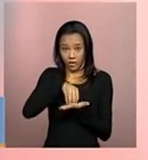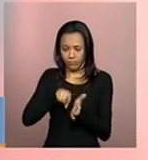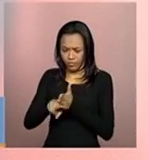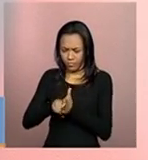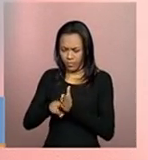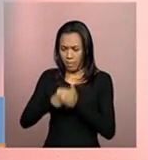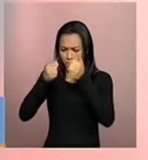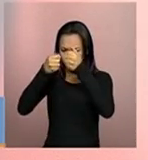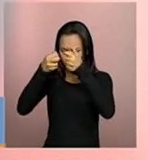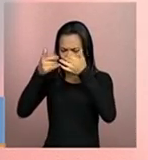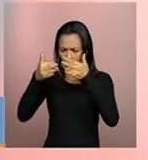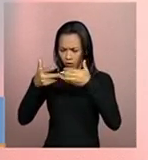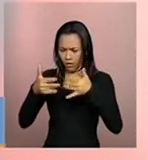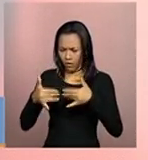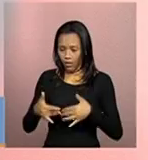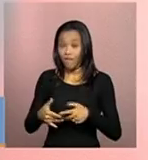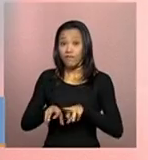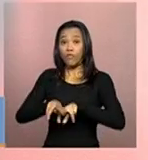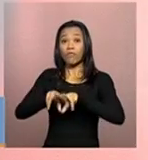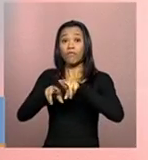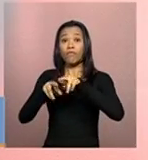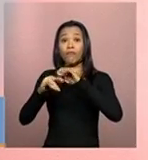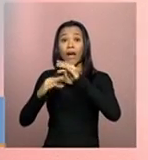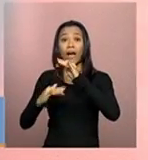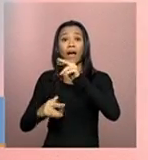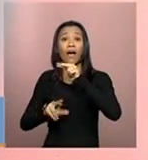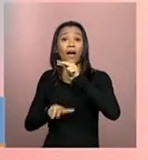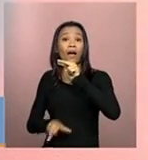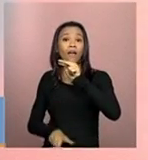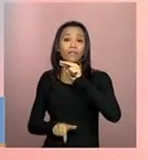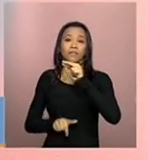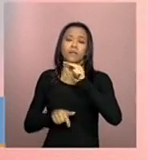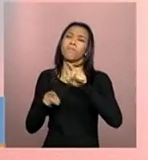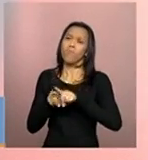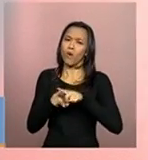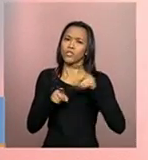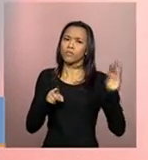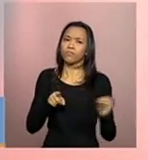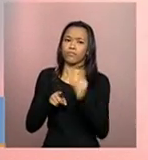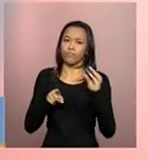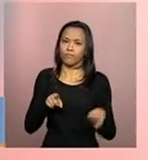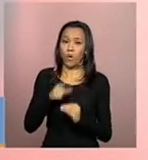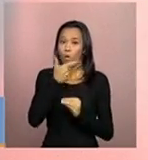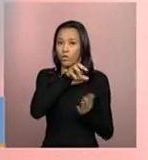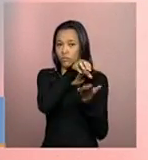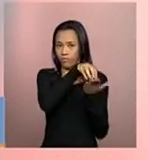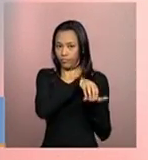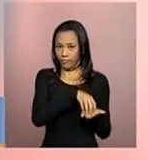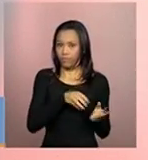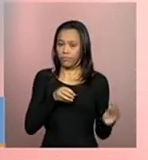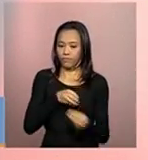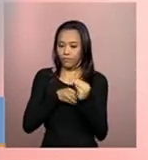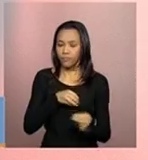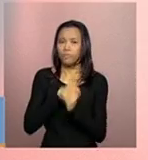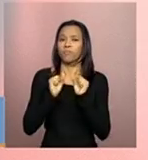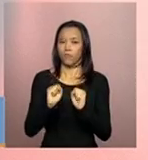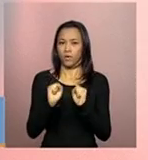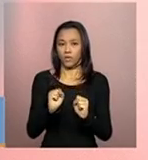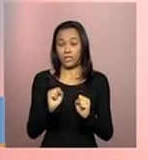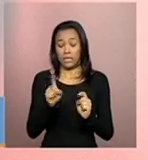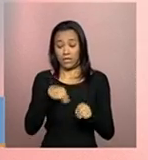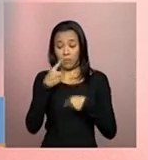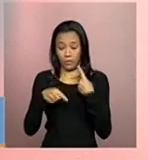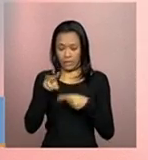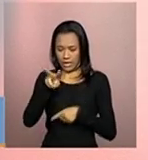conjunto de entidades inseridas. Mas ele pode inserir outras entidades. Ao perceber que ali